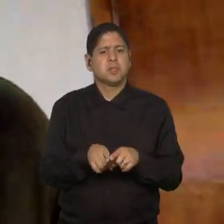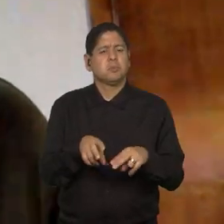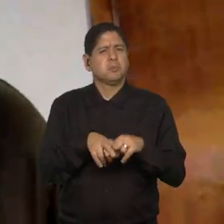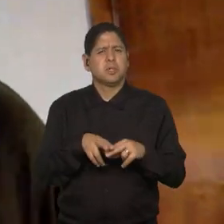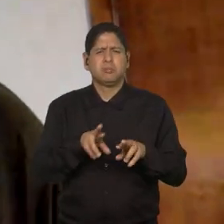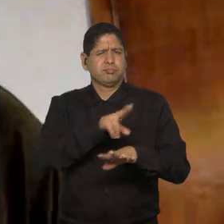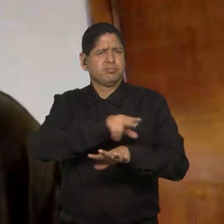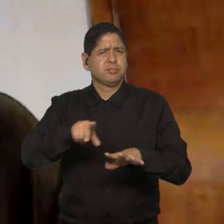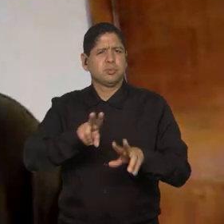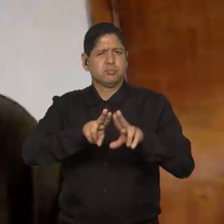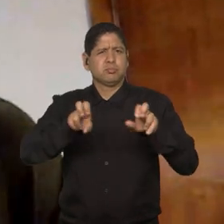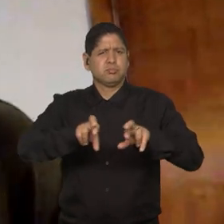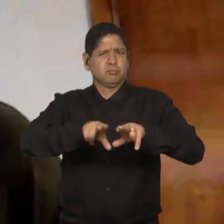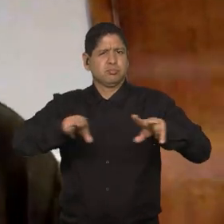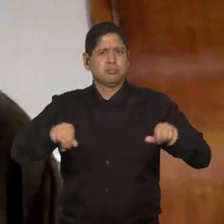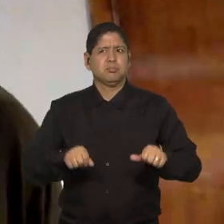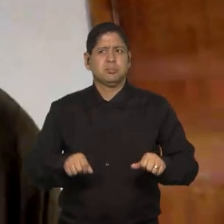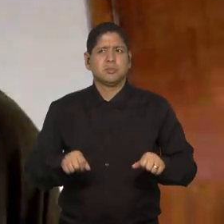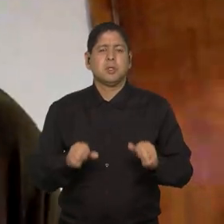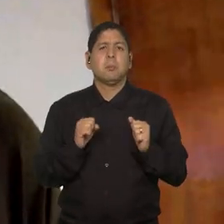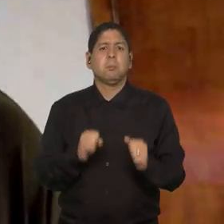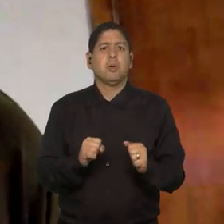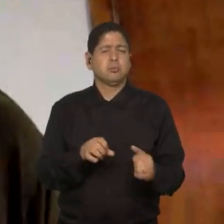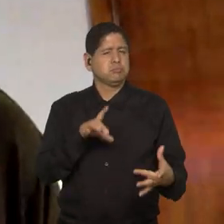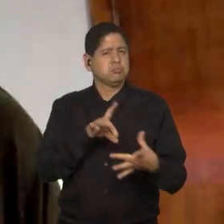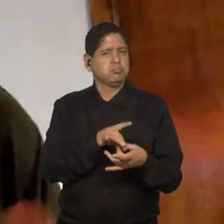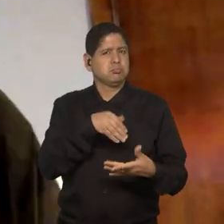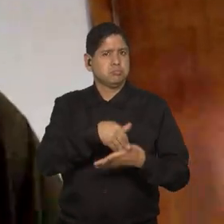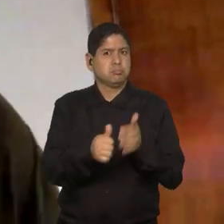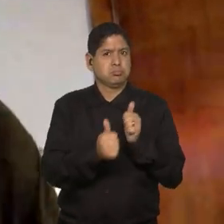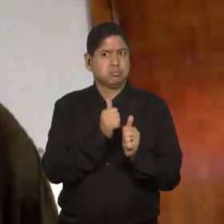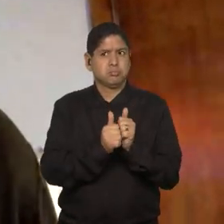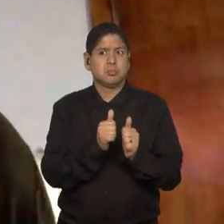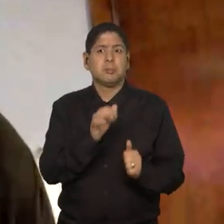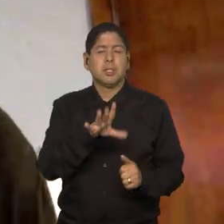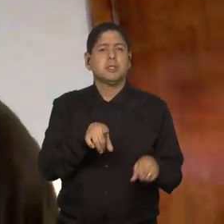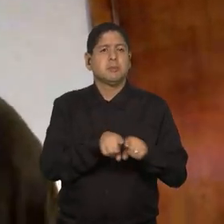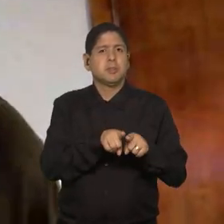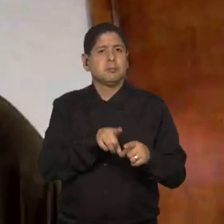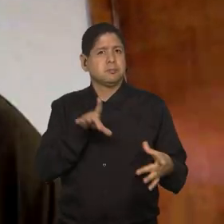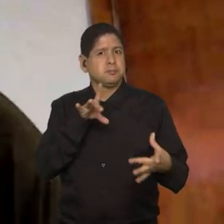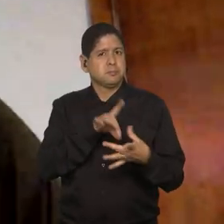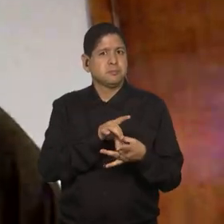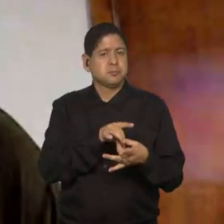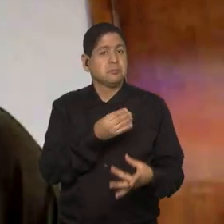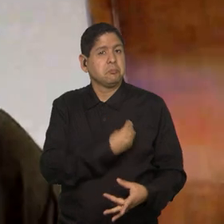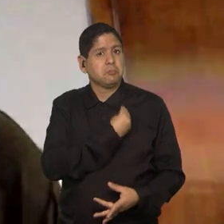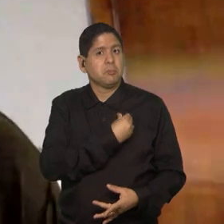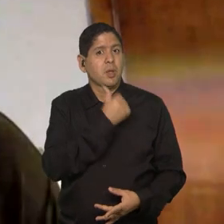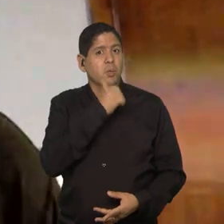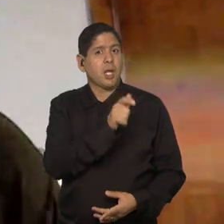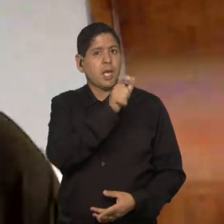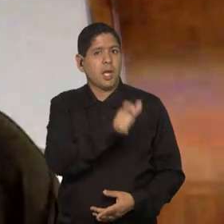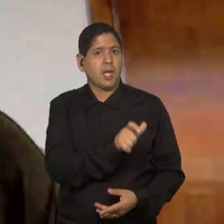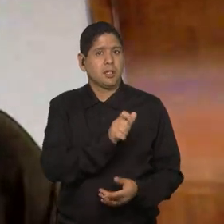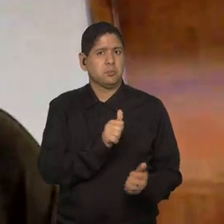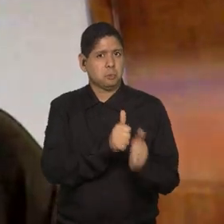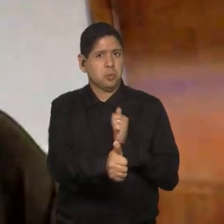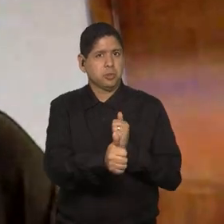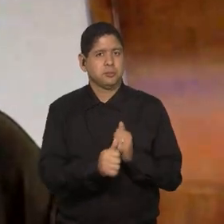derivando uma série de outras questões que têm a ver com o futebol, mas têm a ver também com a participação da mulher no esporte.